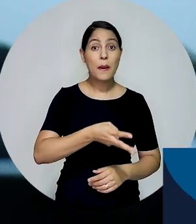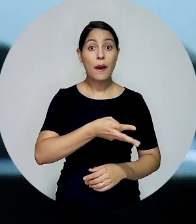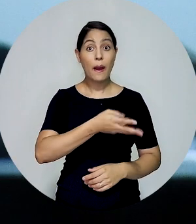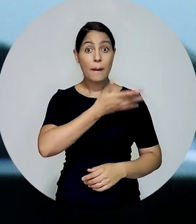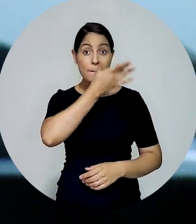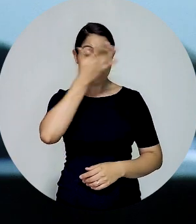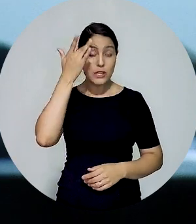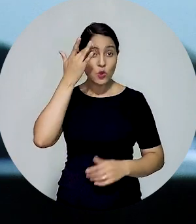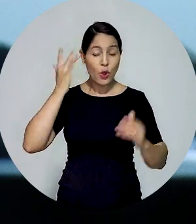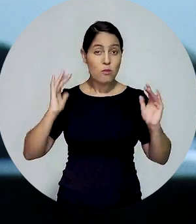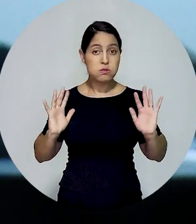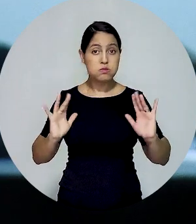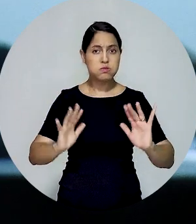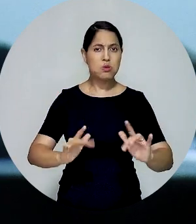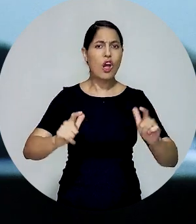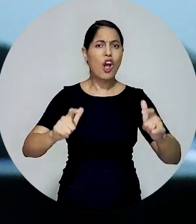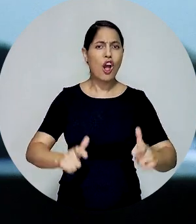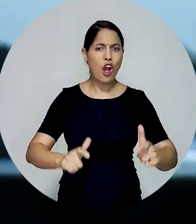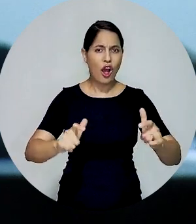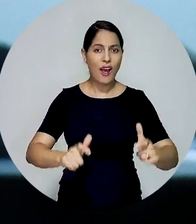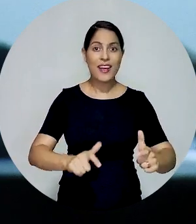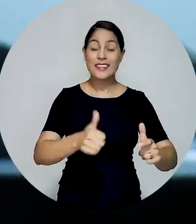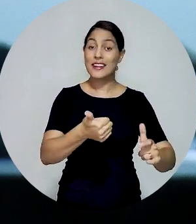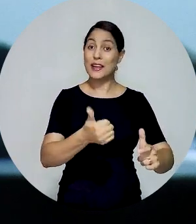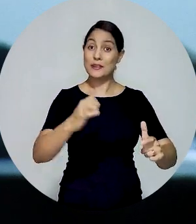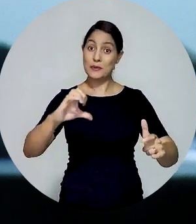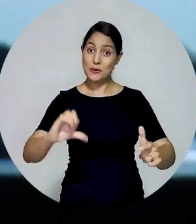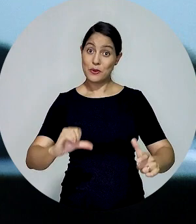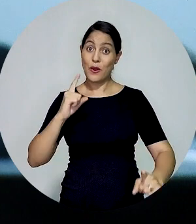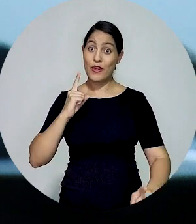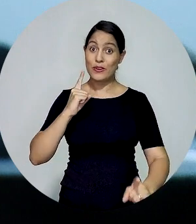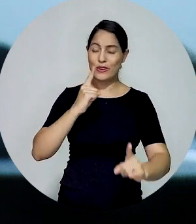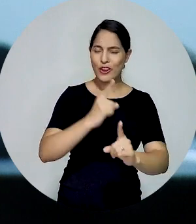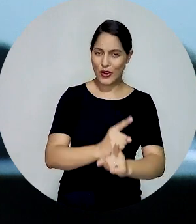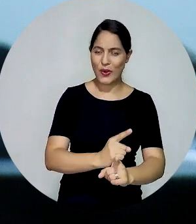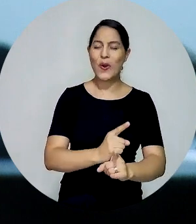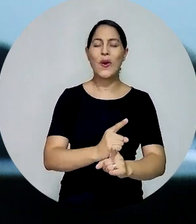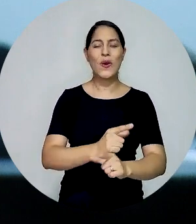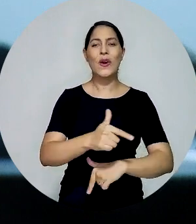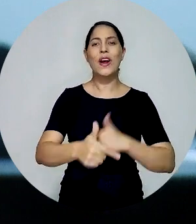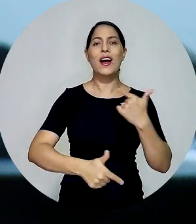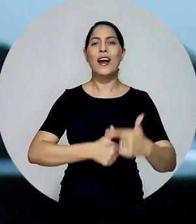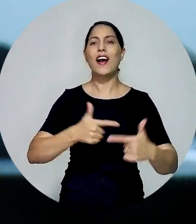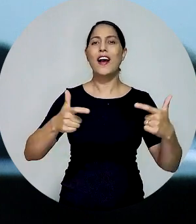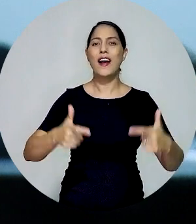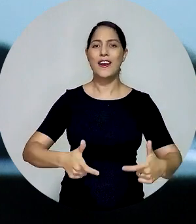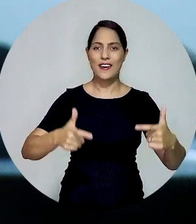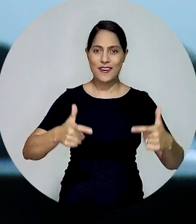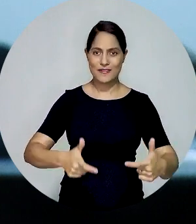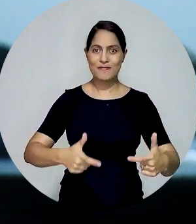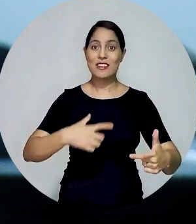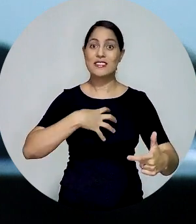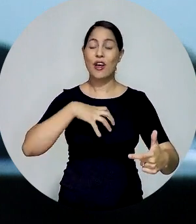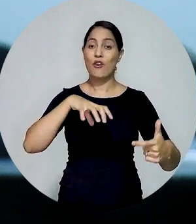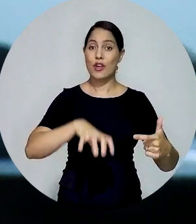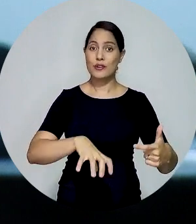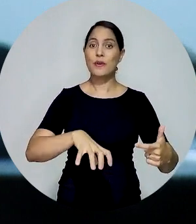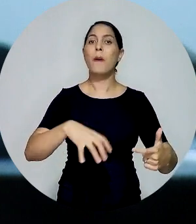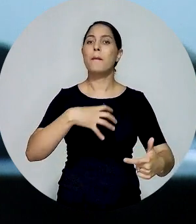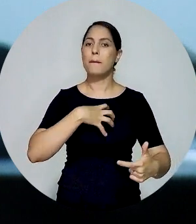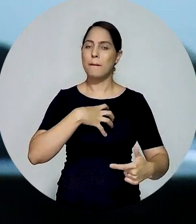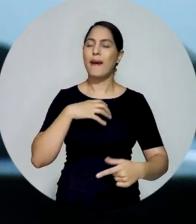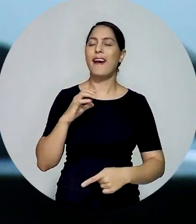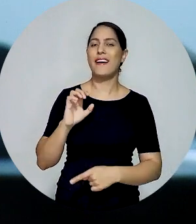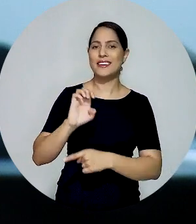Mais de 3 mil pessoas participaram do 19º Encontro Nacional da Jovem Advocacia, realizado em Salvador.